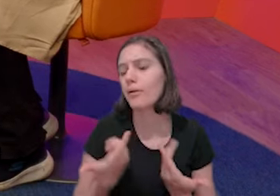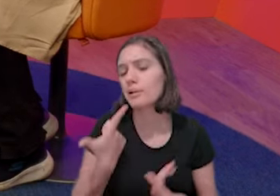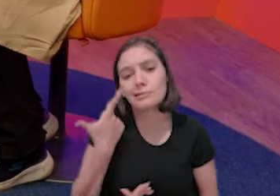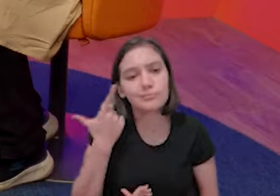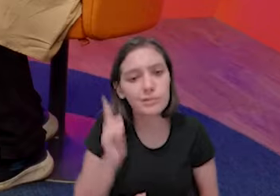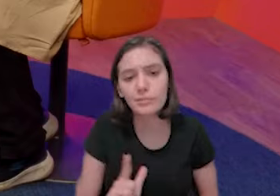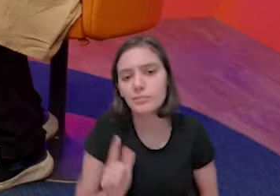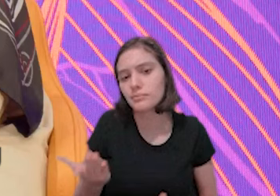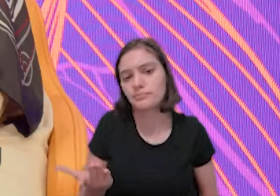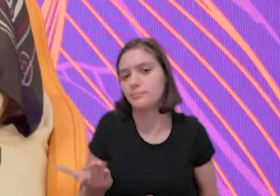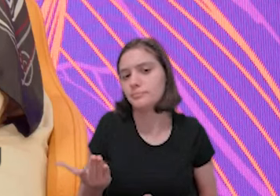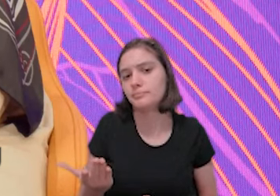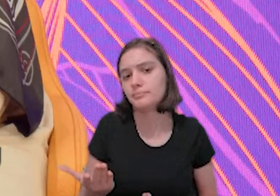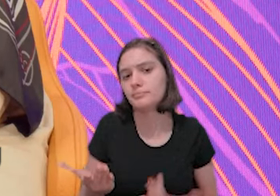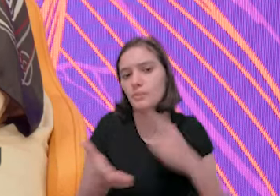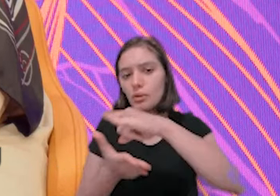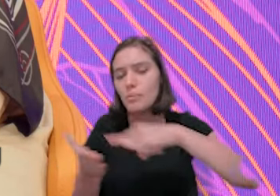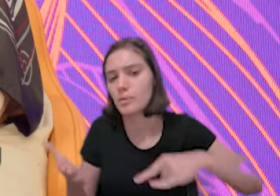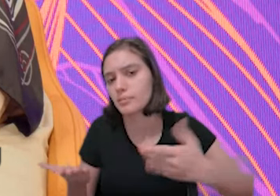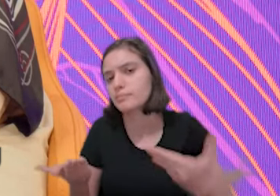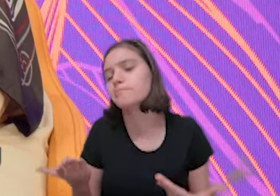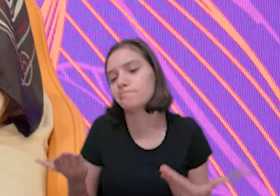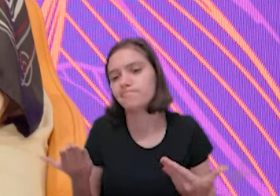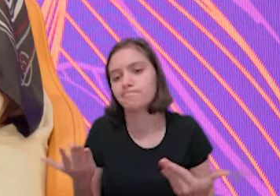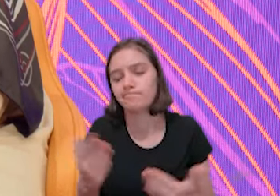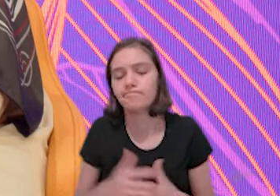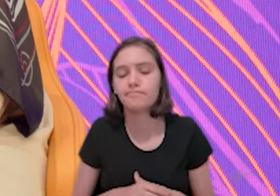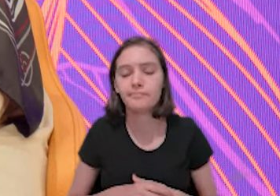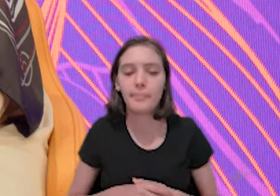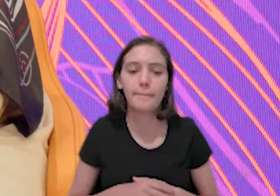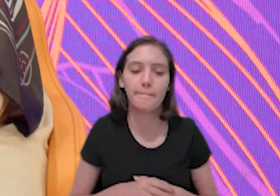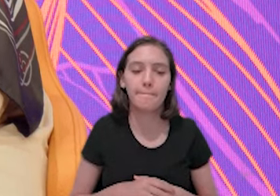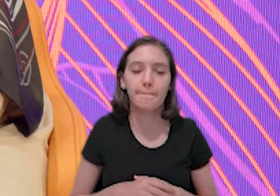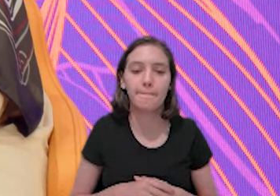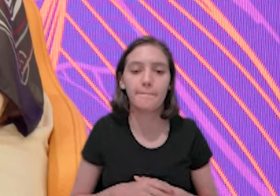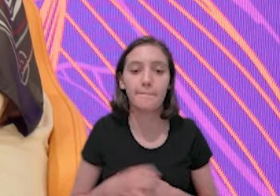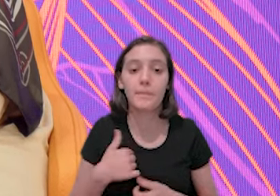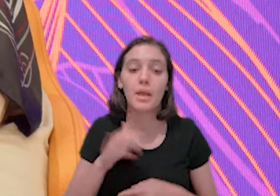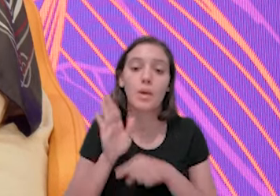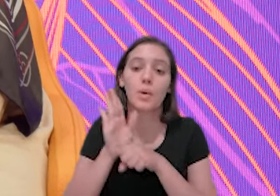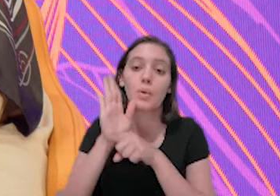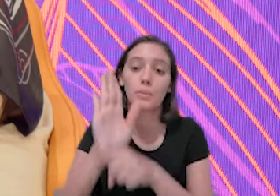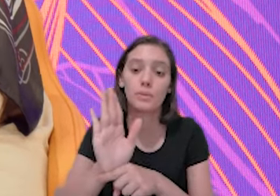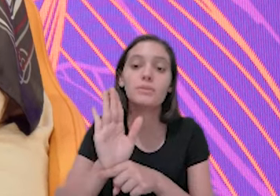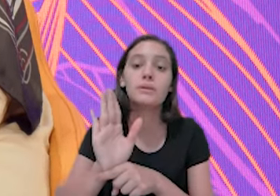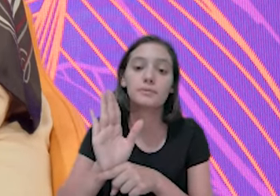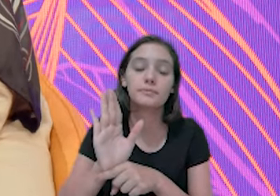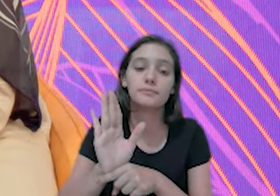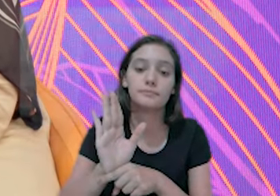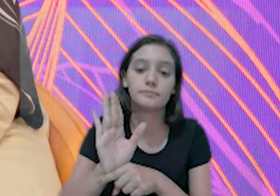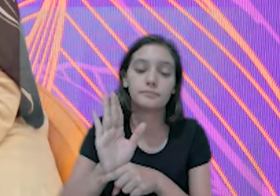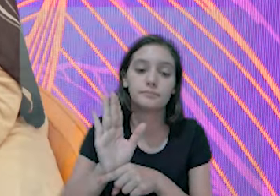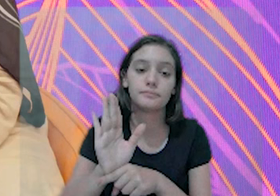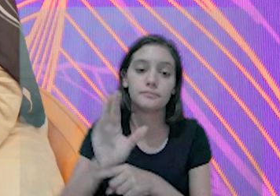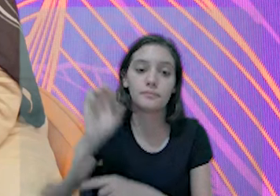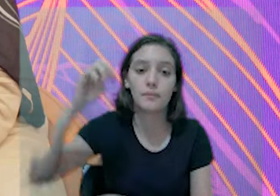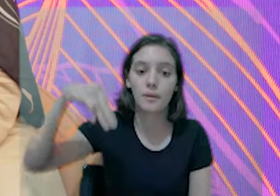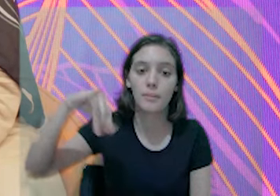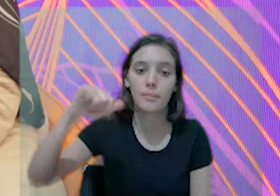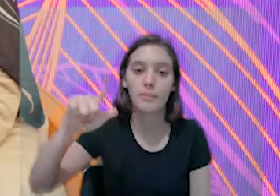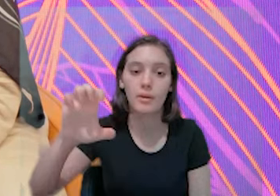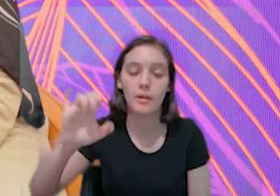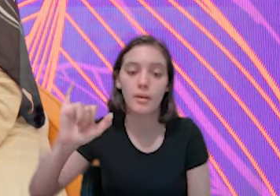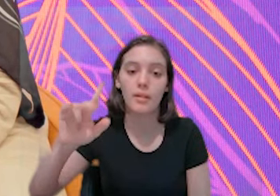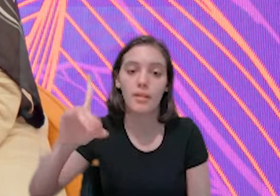falam que não abre CNPJ para essa documentação. Eu mostrei documentação